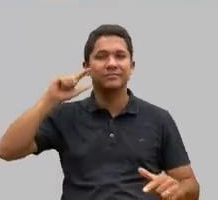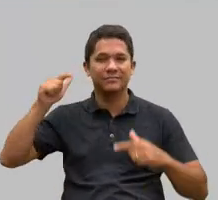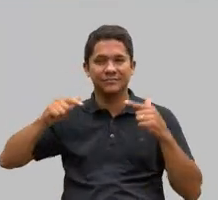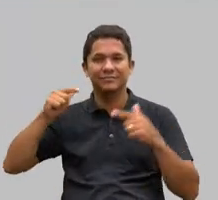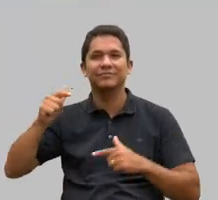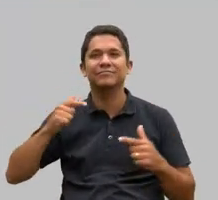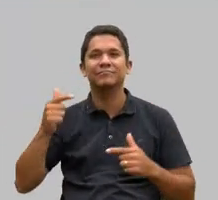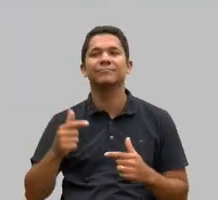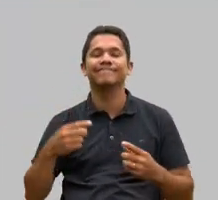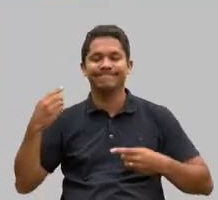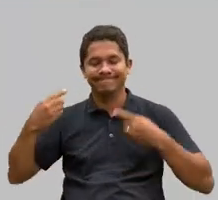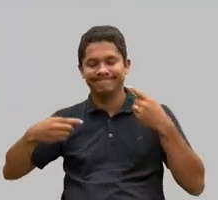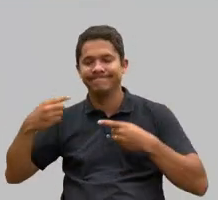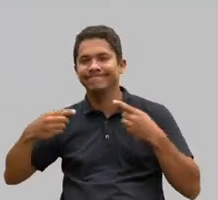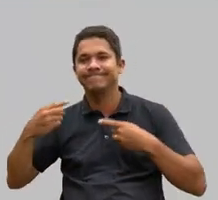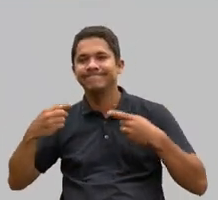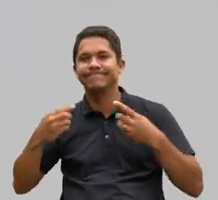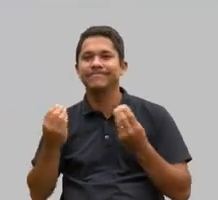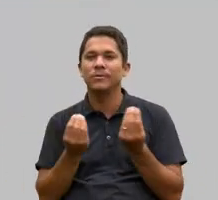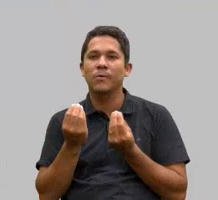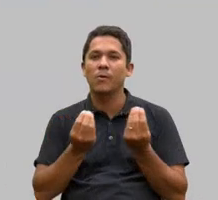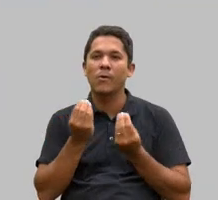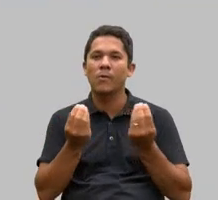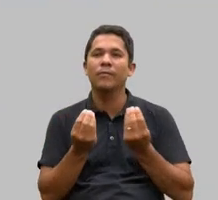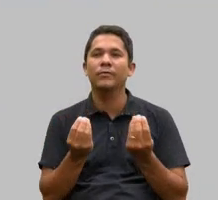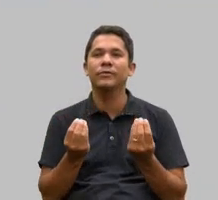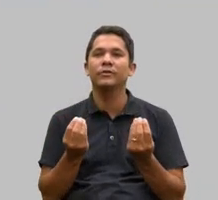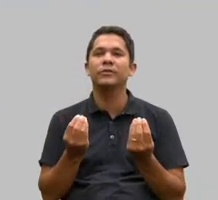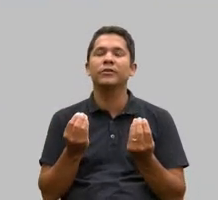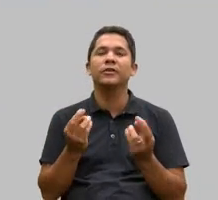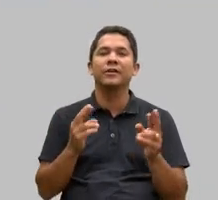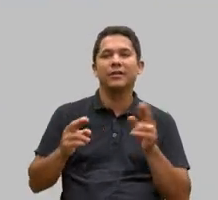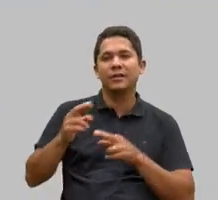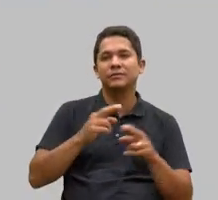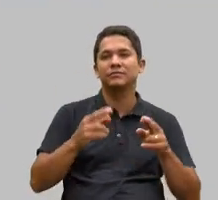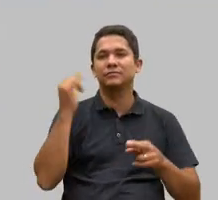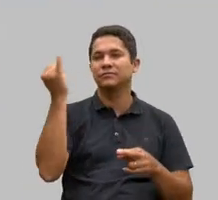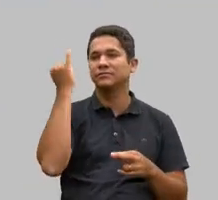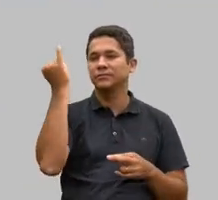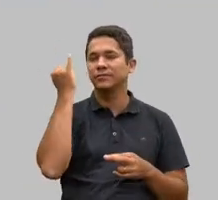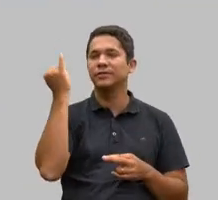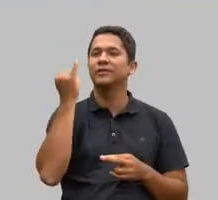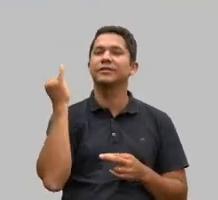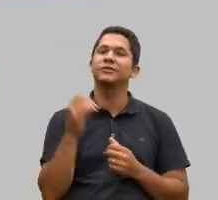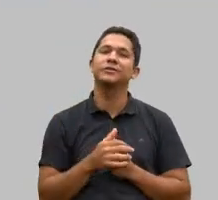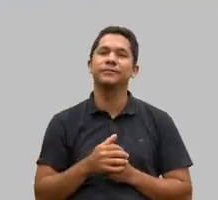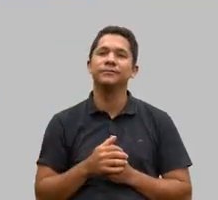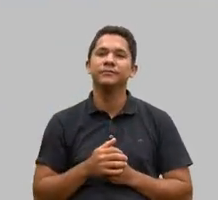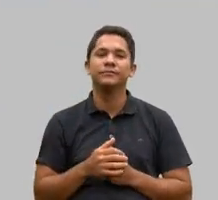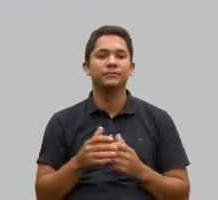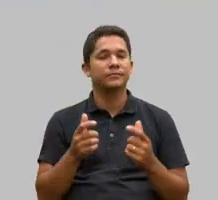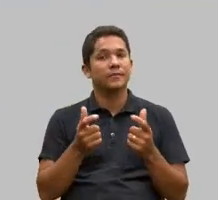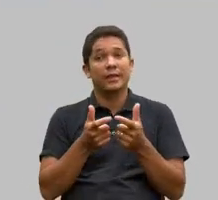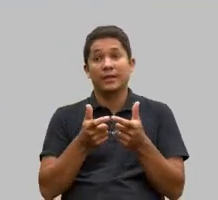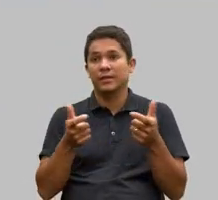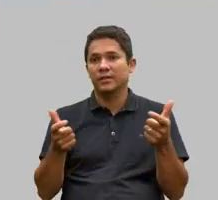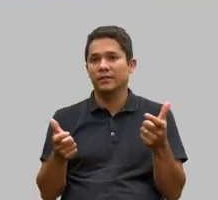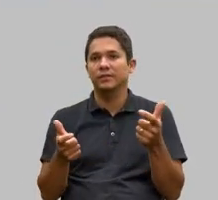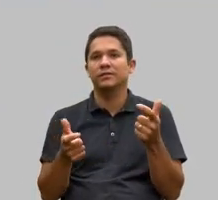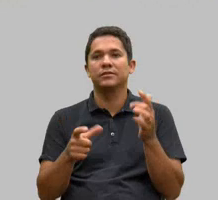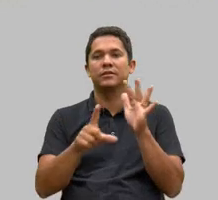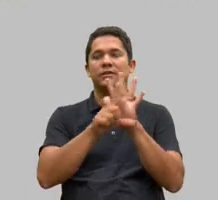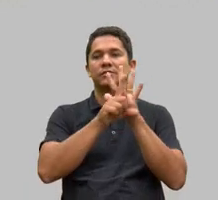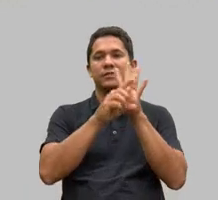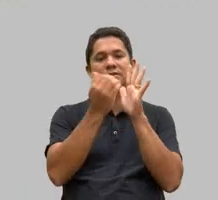discutamos realmente em relação a essa parcela que tem crescido tanto na legislação quanto tem crescido